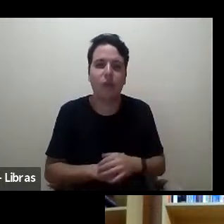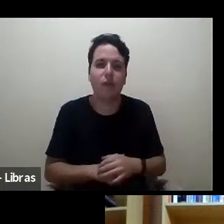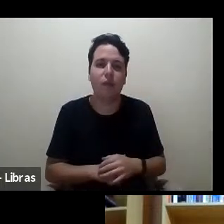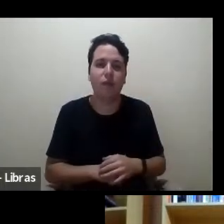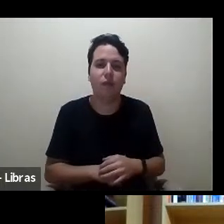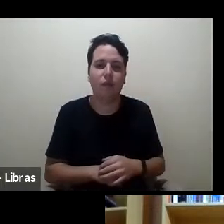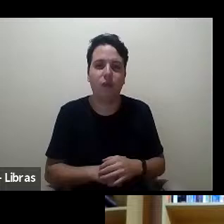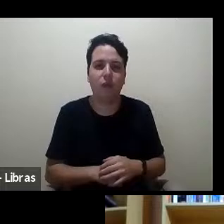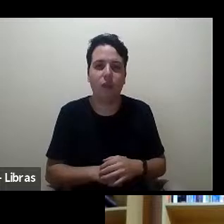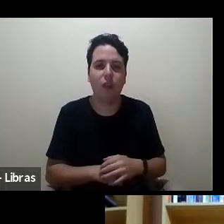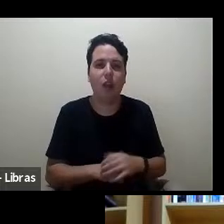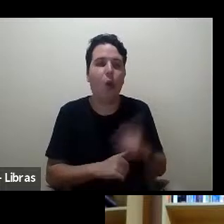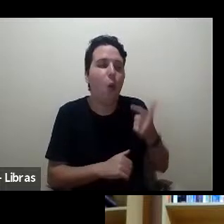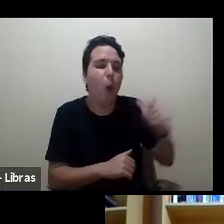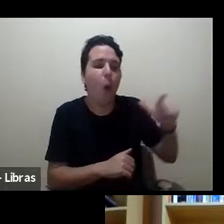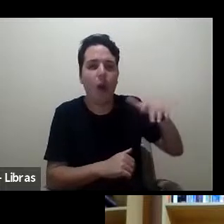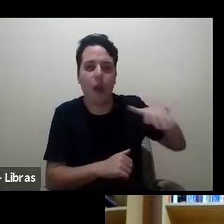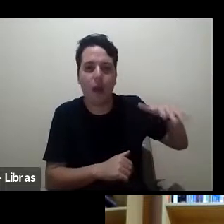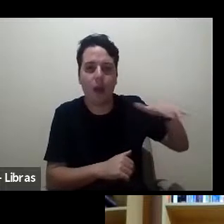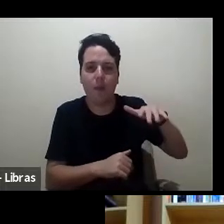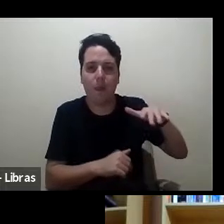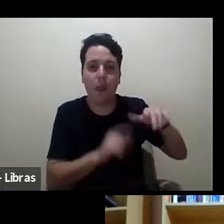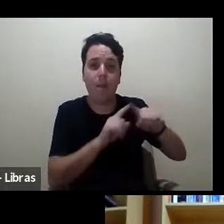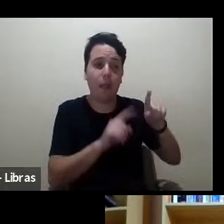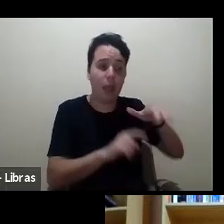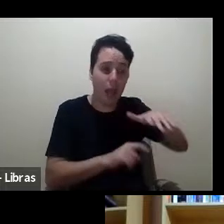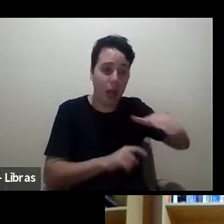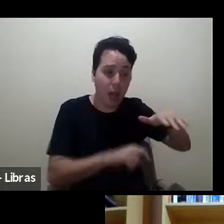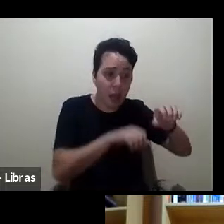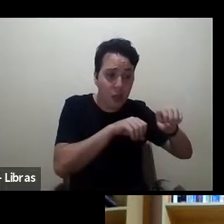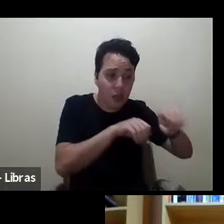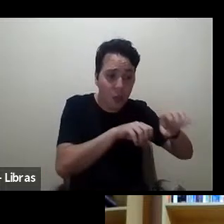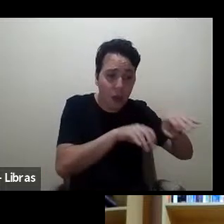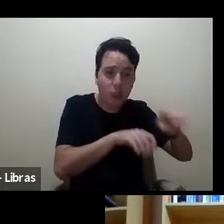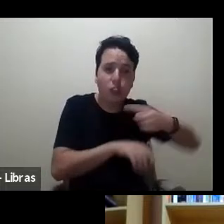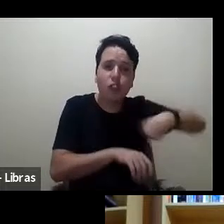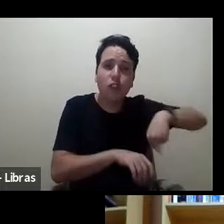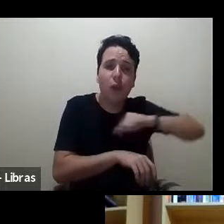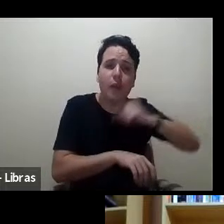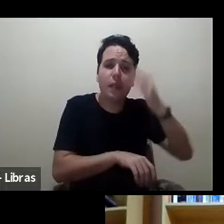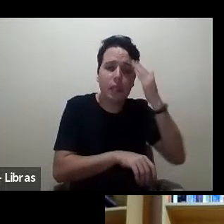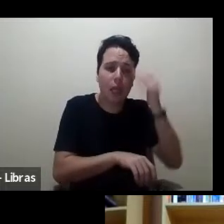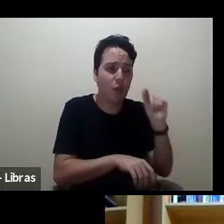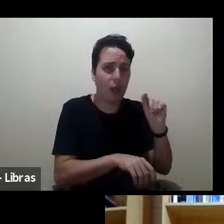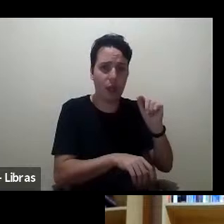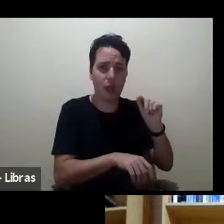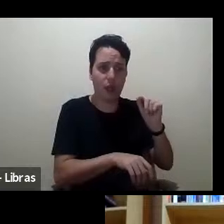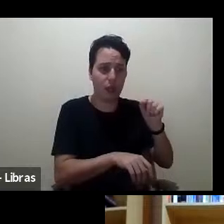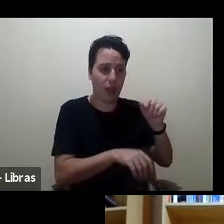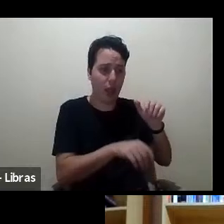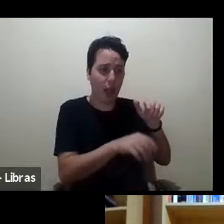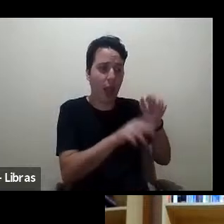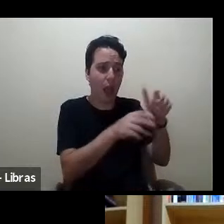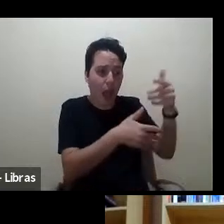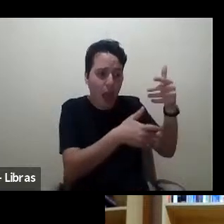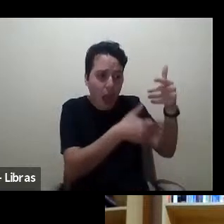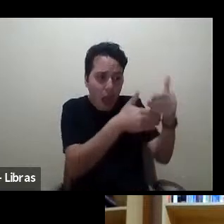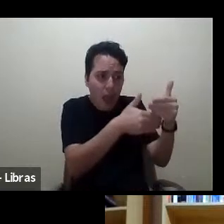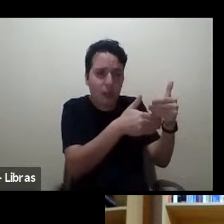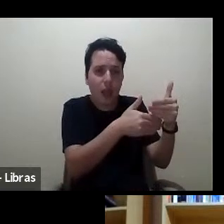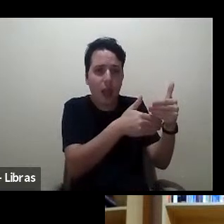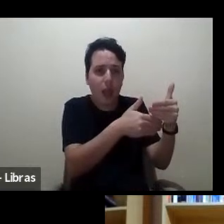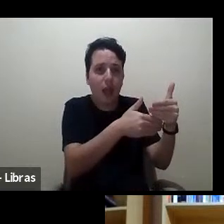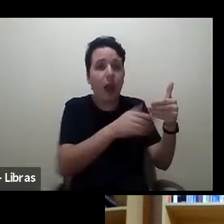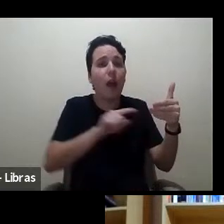outras áreas, mas em educação, o que nós sabemos é que nossas resenhas são muito lidas pelos